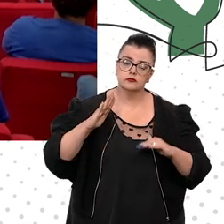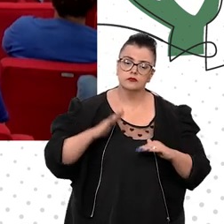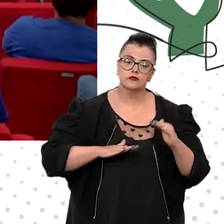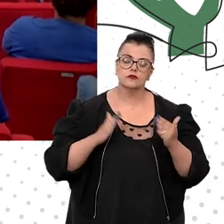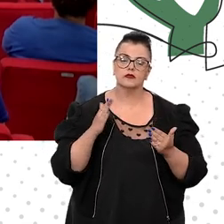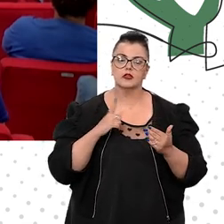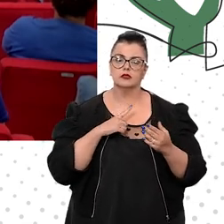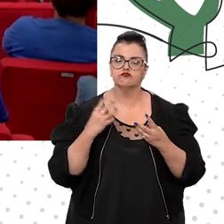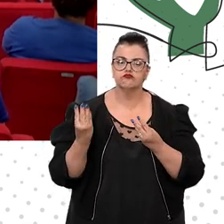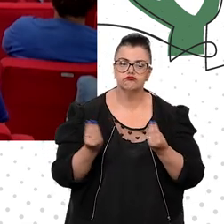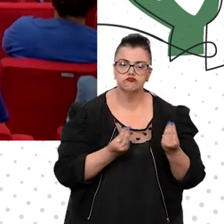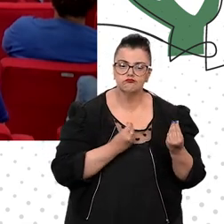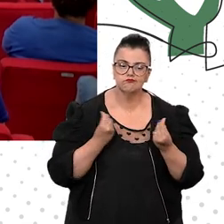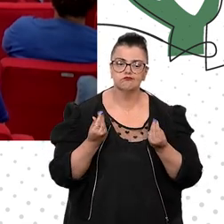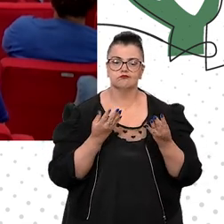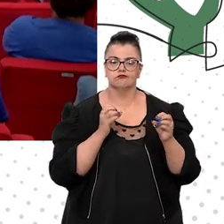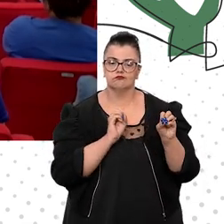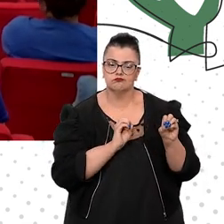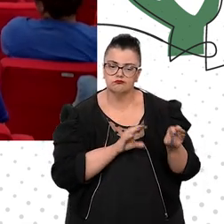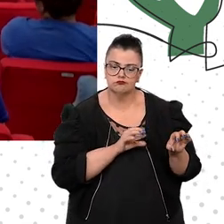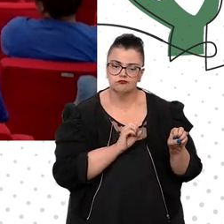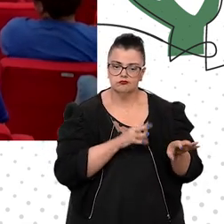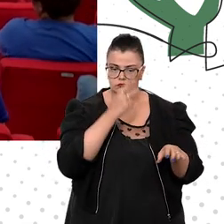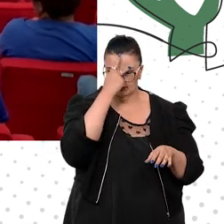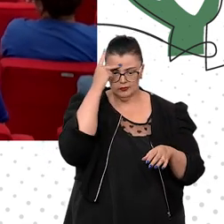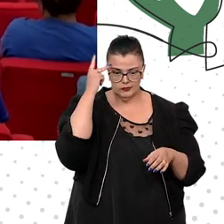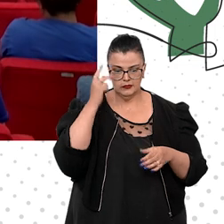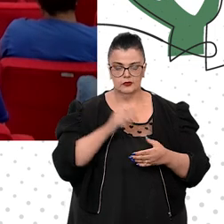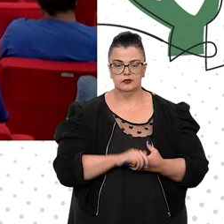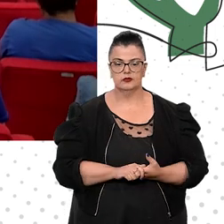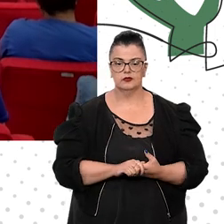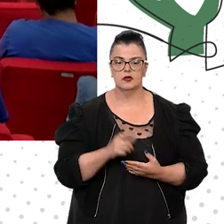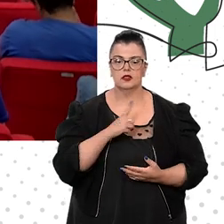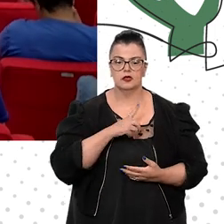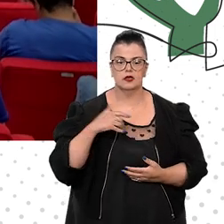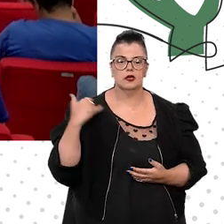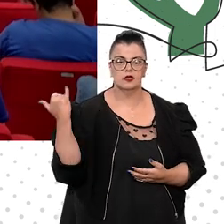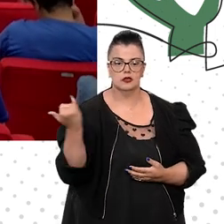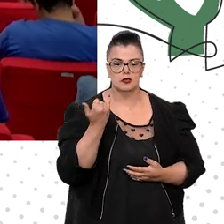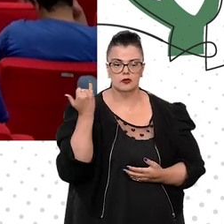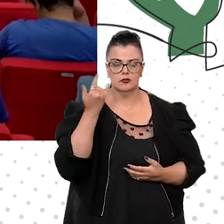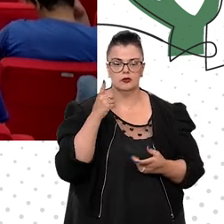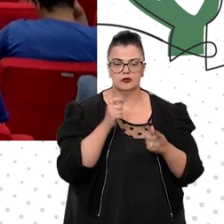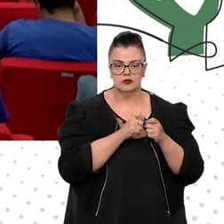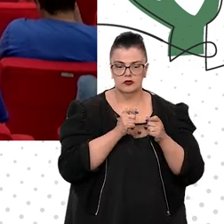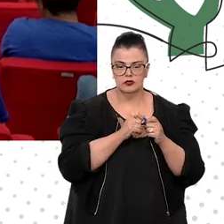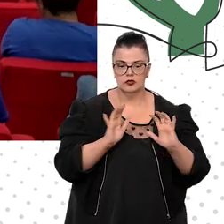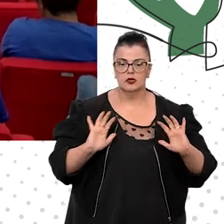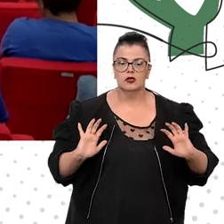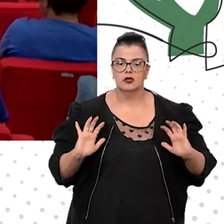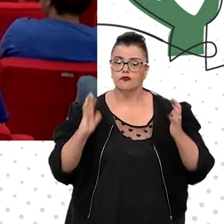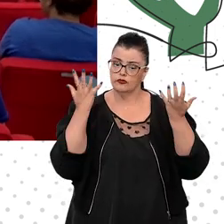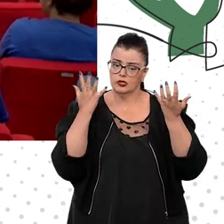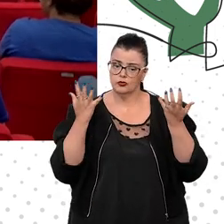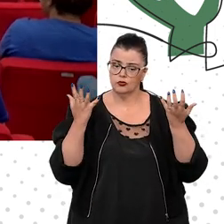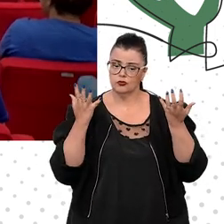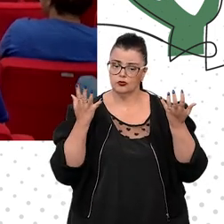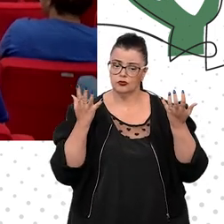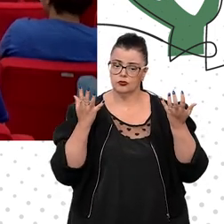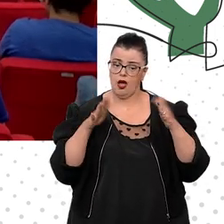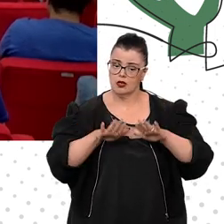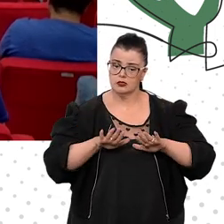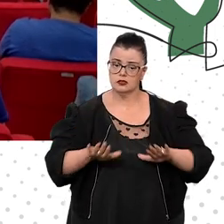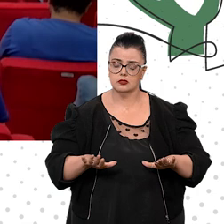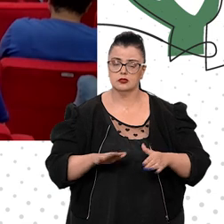sensibilizar as pessoas. E, daí, a importância de nós realizarmos eventos como esse, para